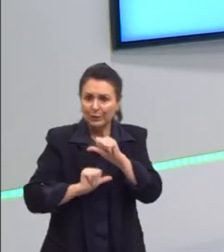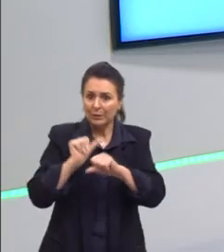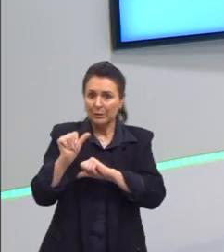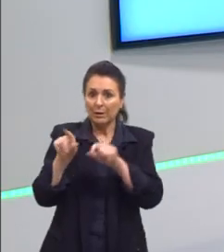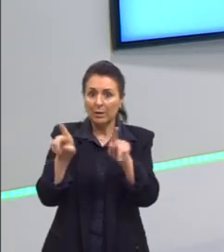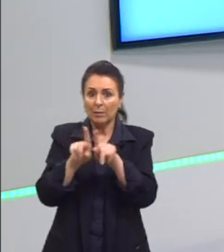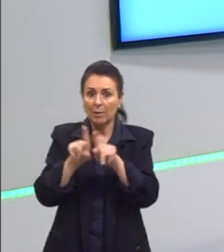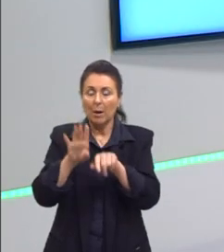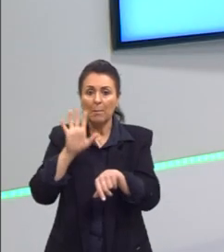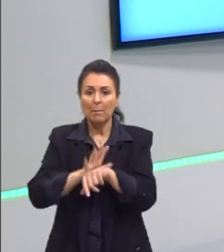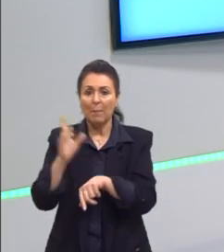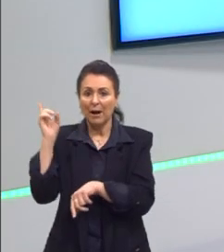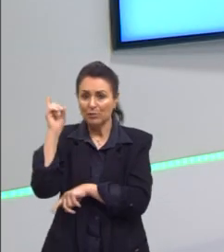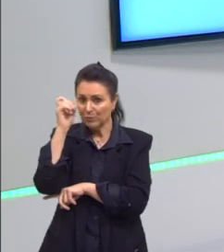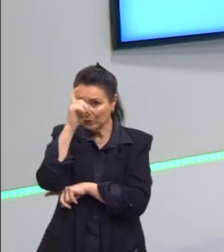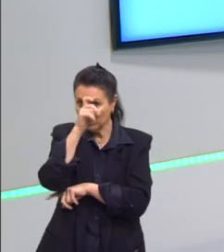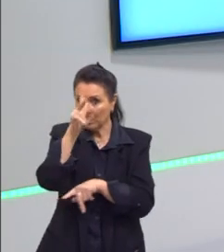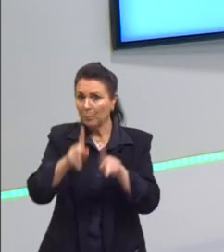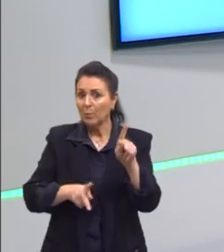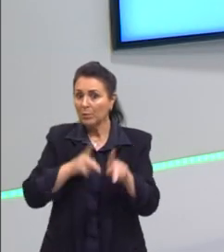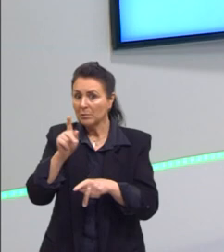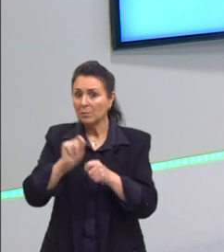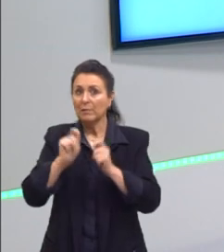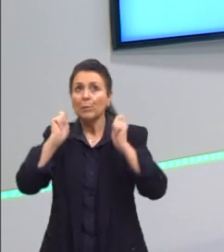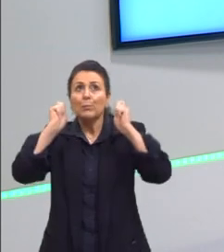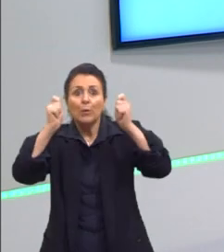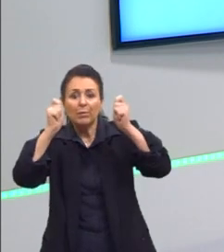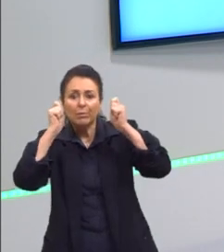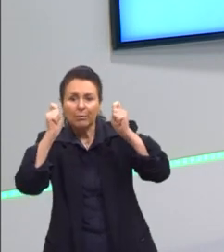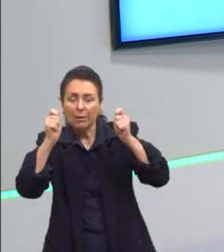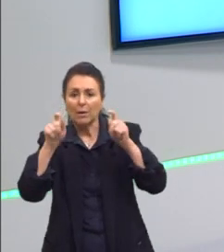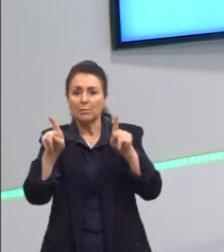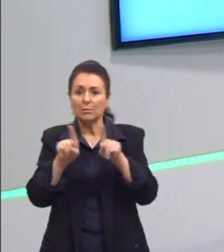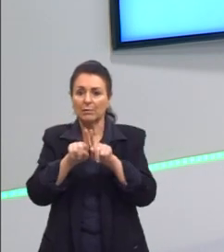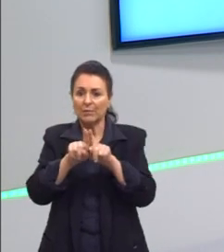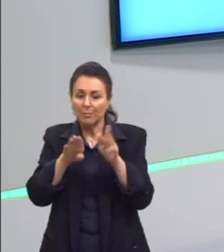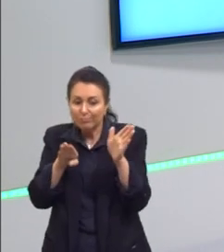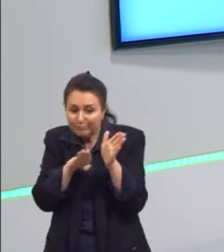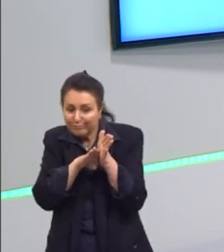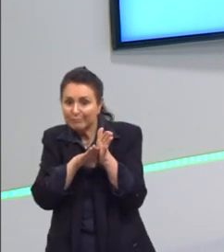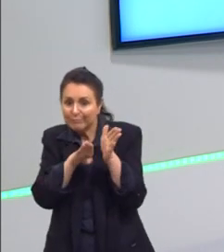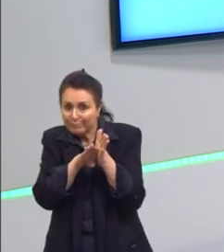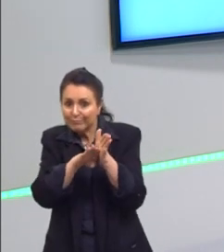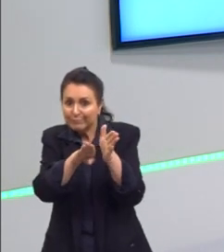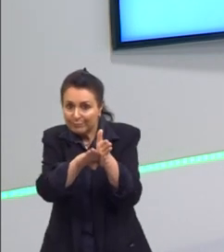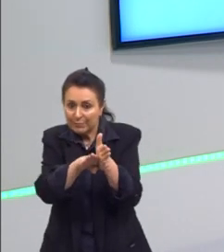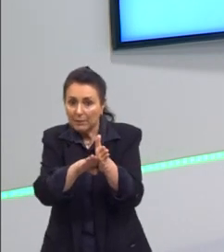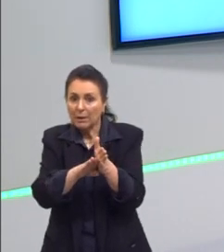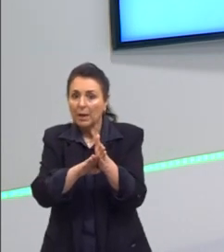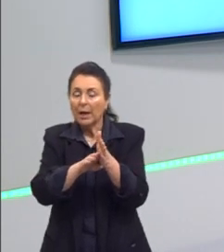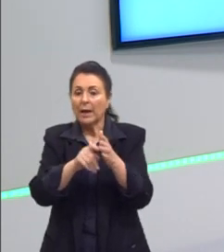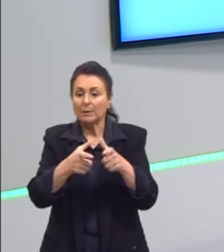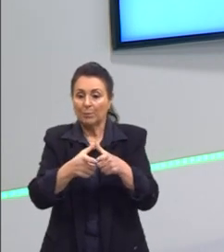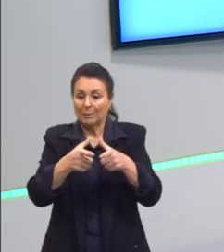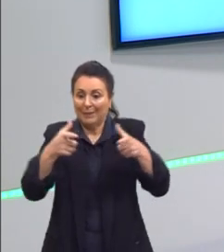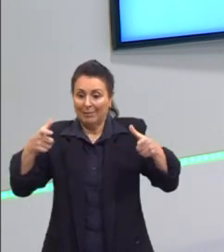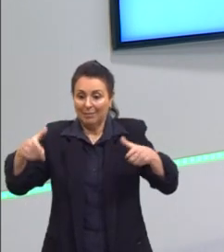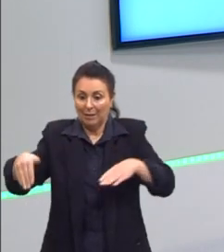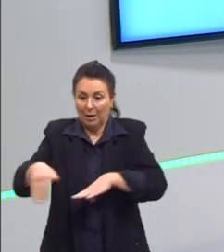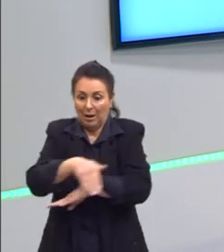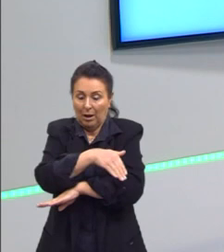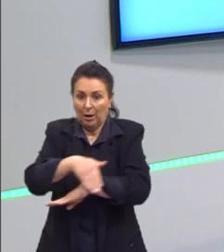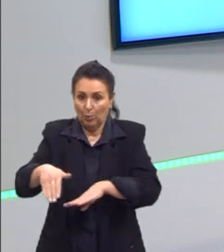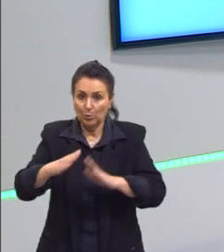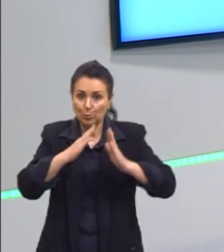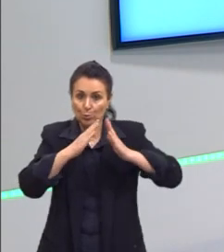tornar mais difícil para a população de fazer protestos, de fazer barricadas. Então, eles ampliaram as ruas, eles destruíram